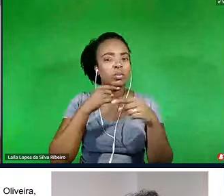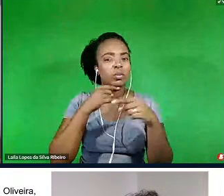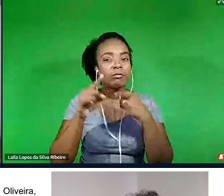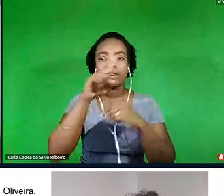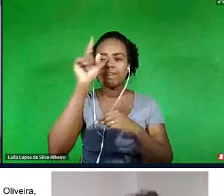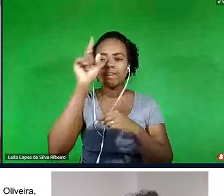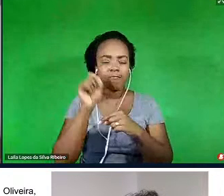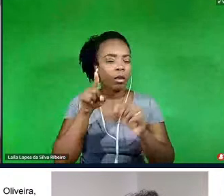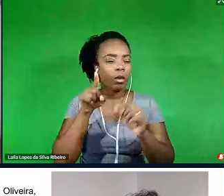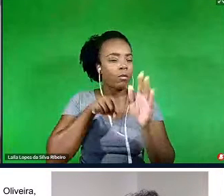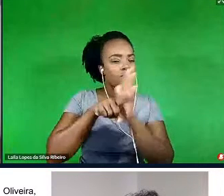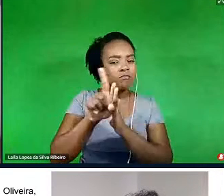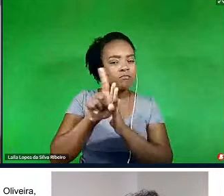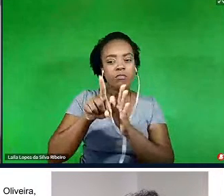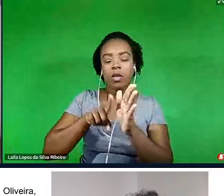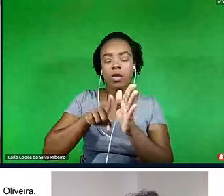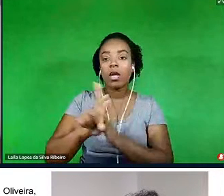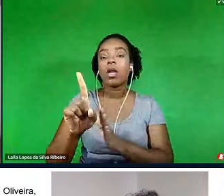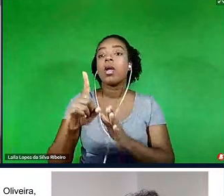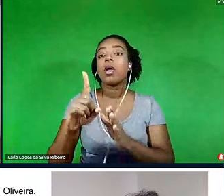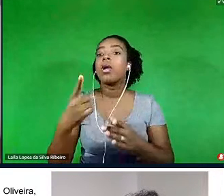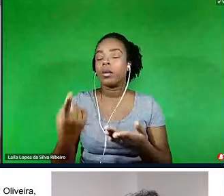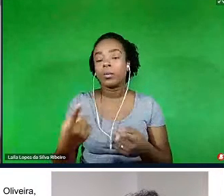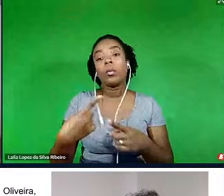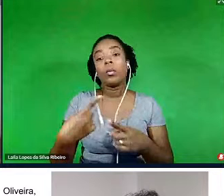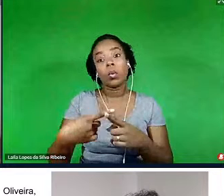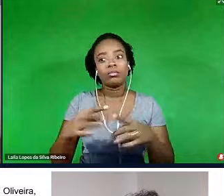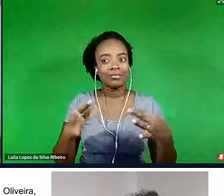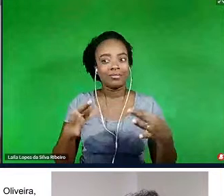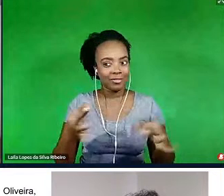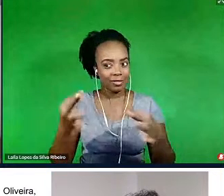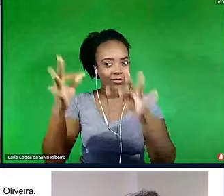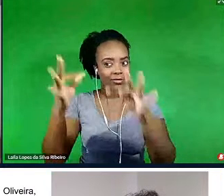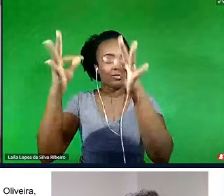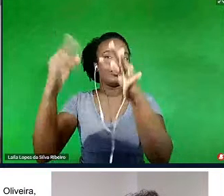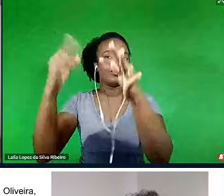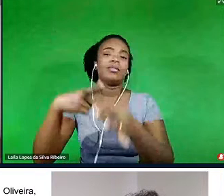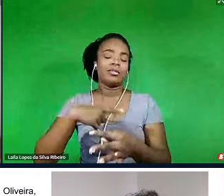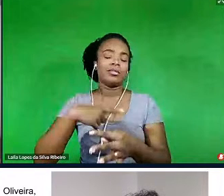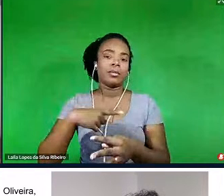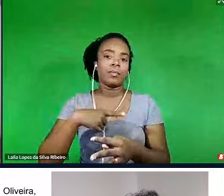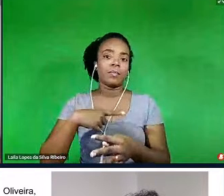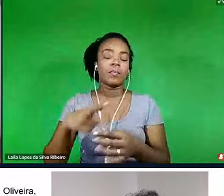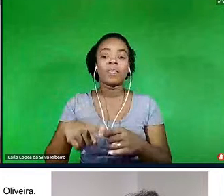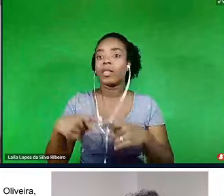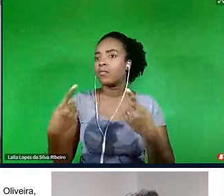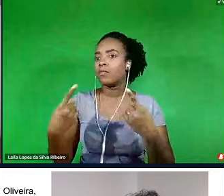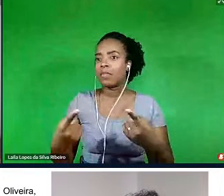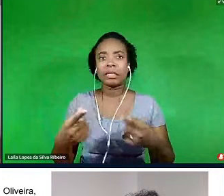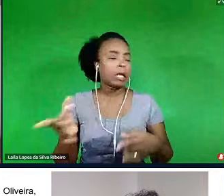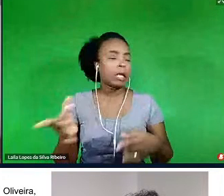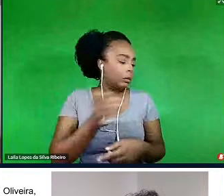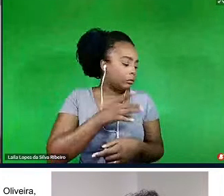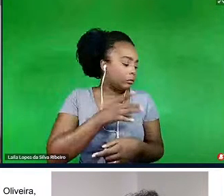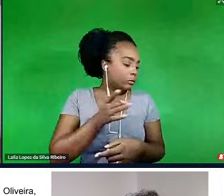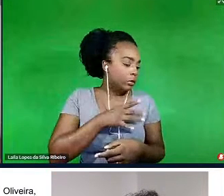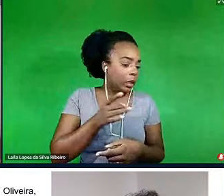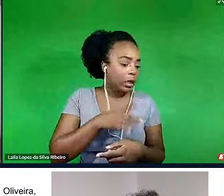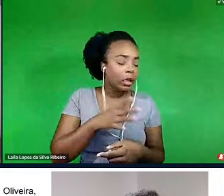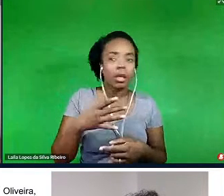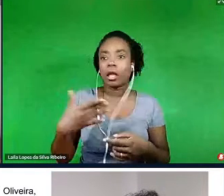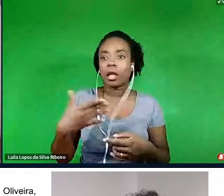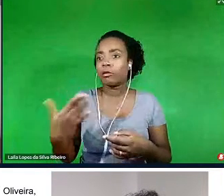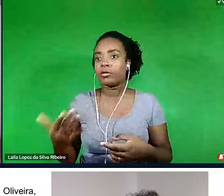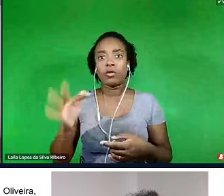que é promovida pelo medo sobre essas tecnologias, mas não temer no sentido de, de, de, de, de